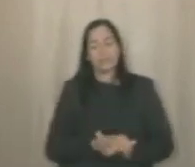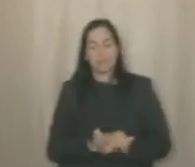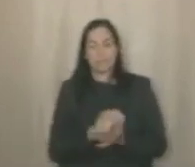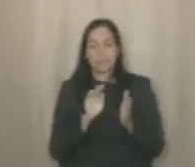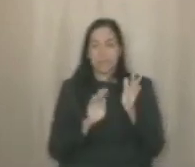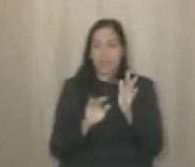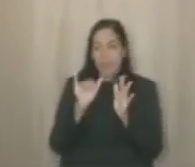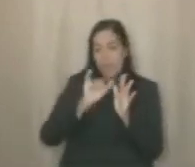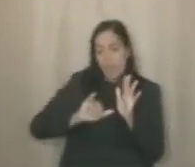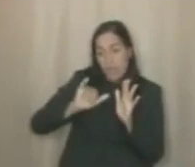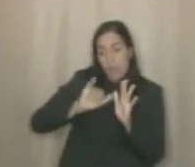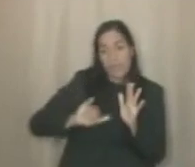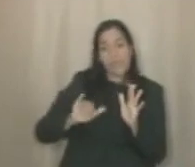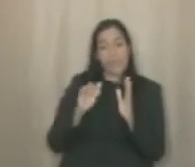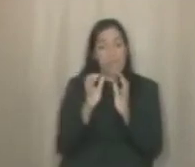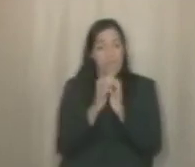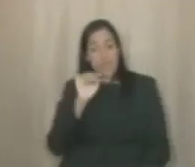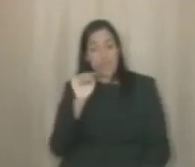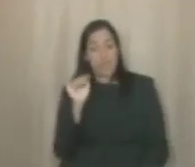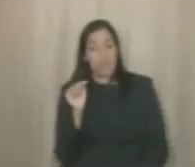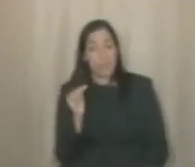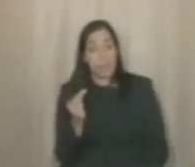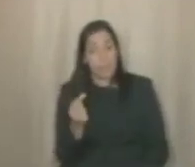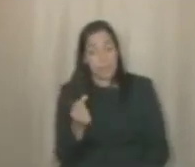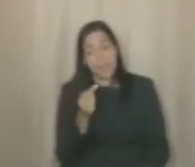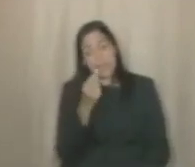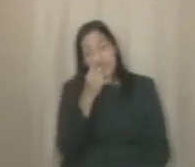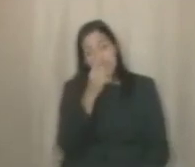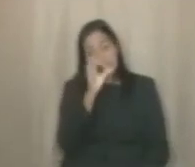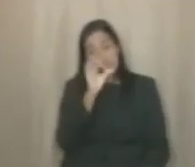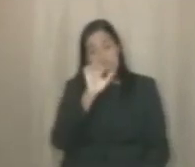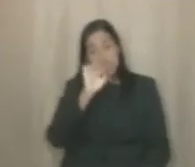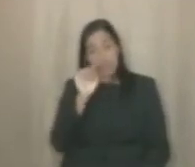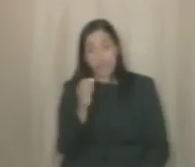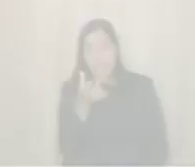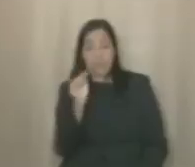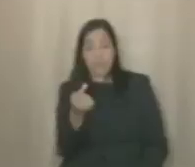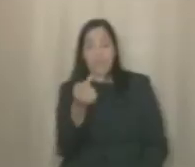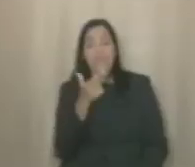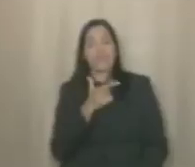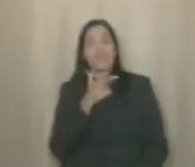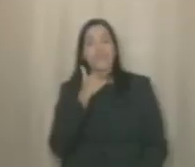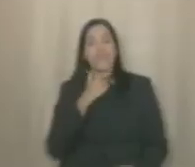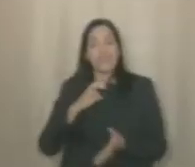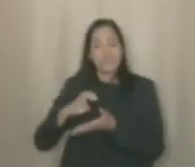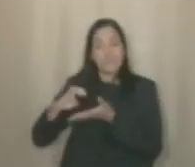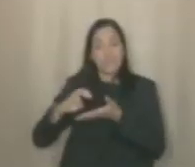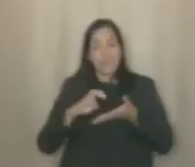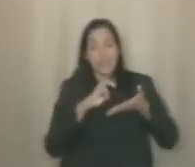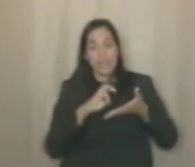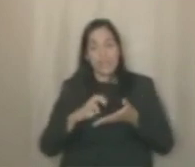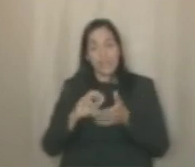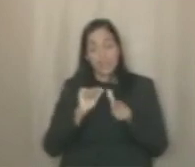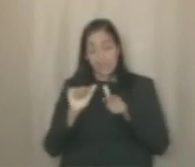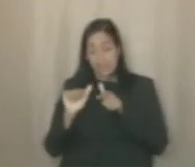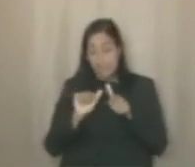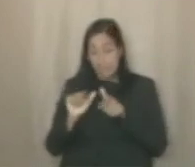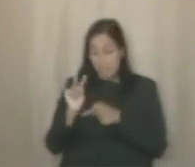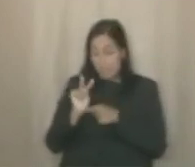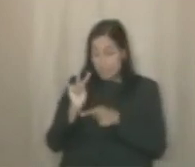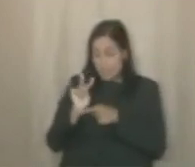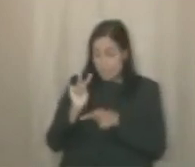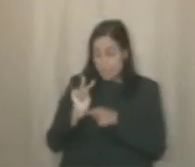dados, o Recife tem atualmente um déficit de 19,6 mil vagas de creches. Esse trabalho dos auditores do Tribunal de Contas